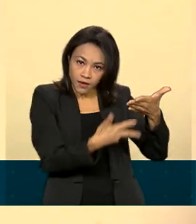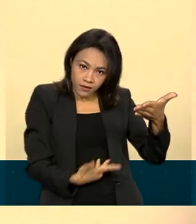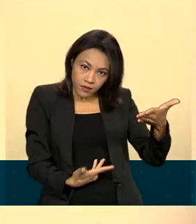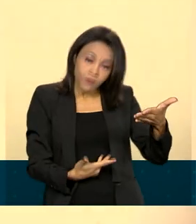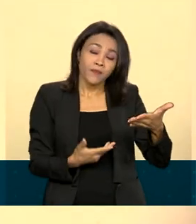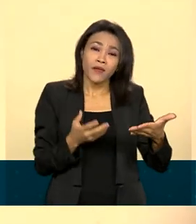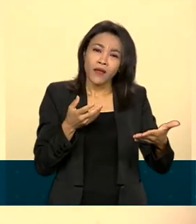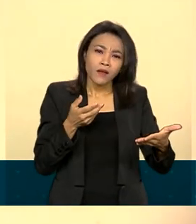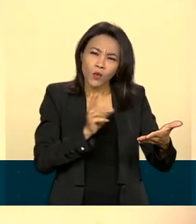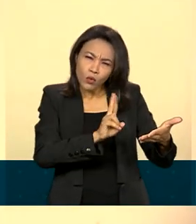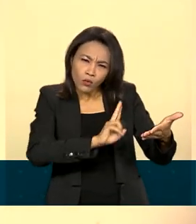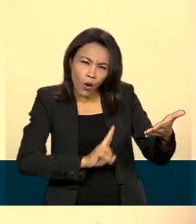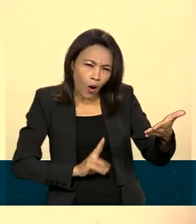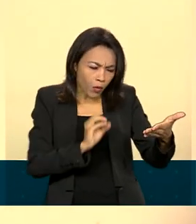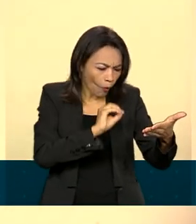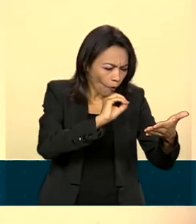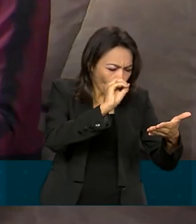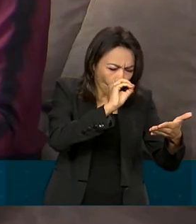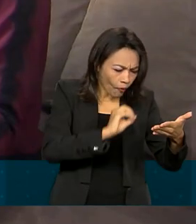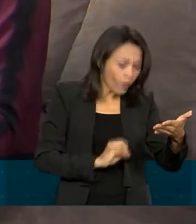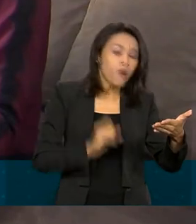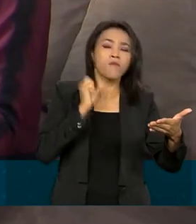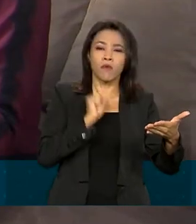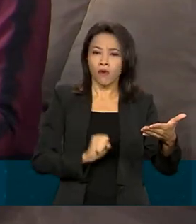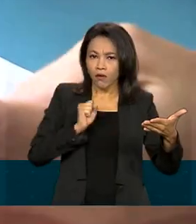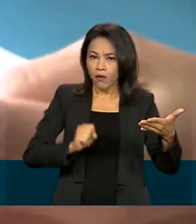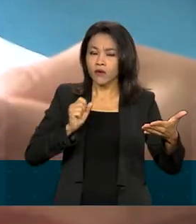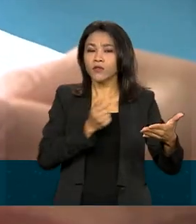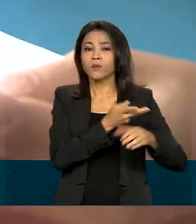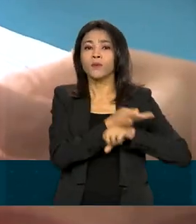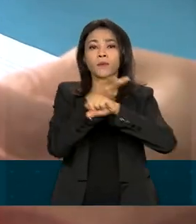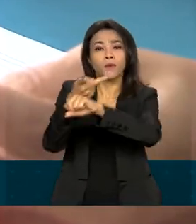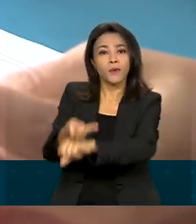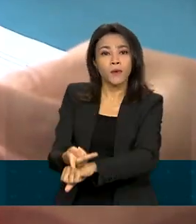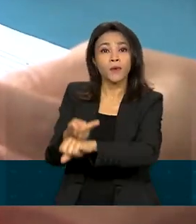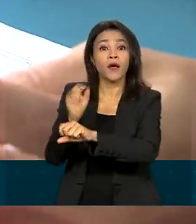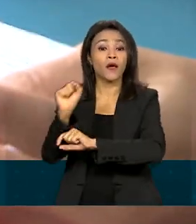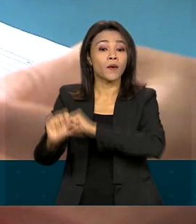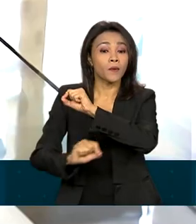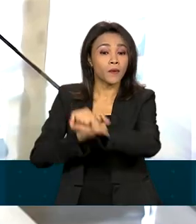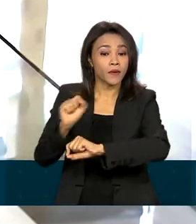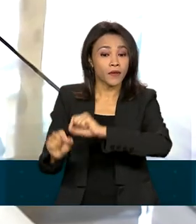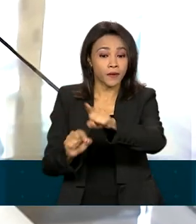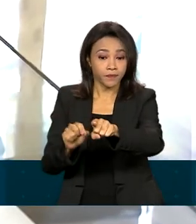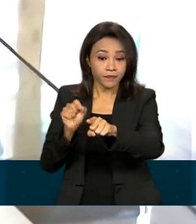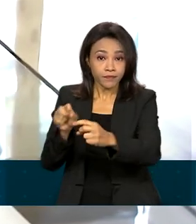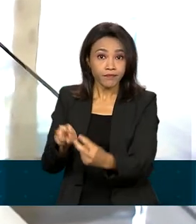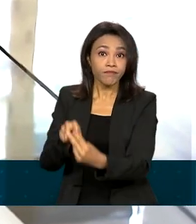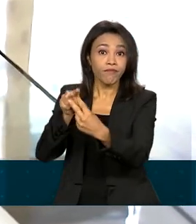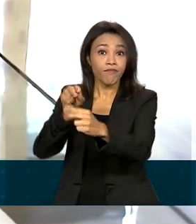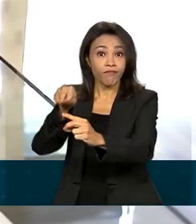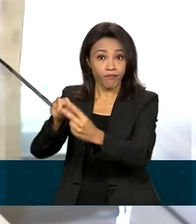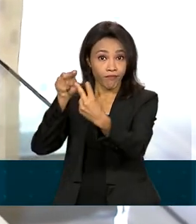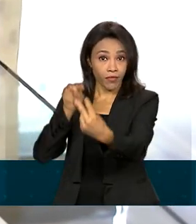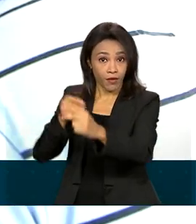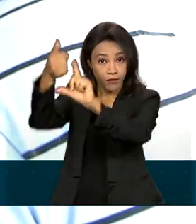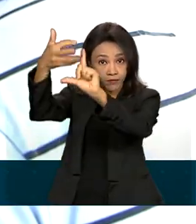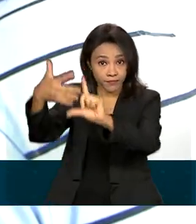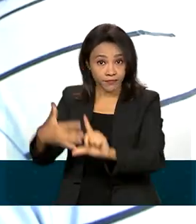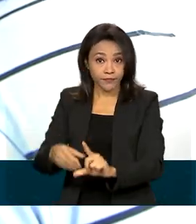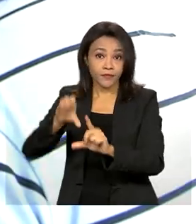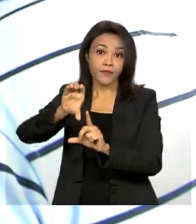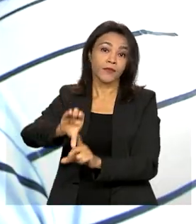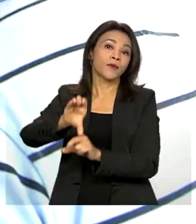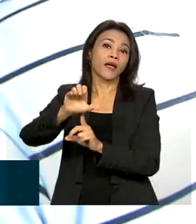estiver nessa lista de restituição poderá consultar o centro virtual de atendimento do contribuinte, lá no cave